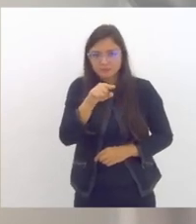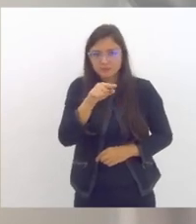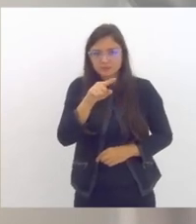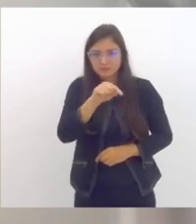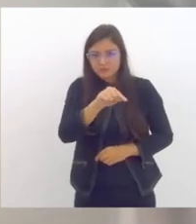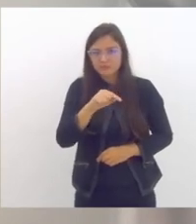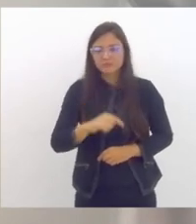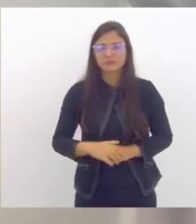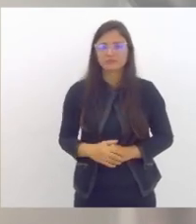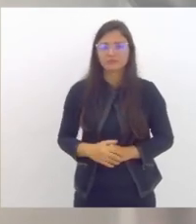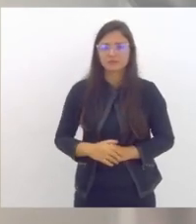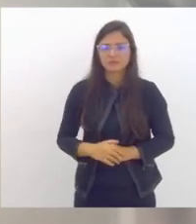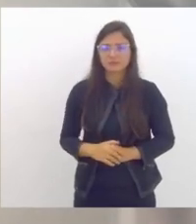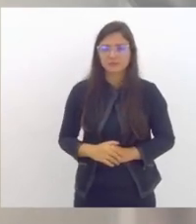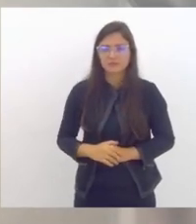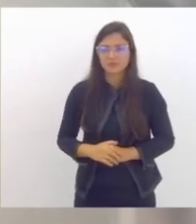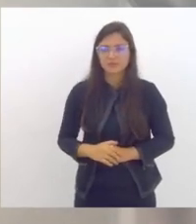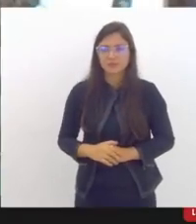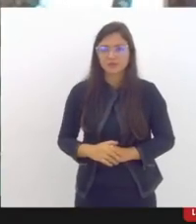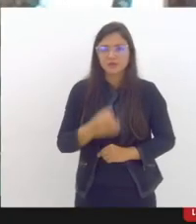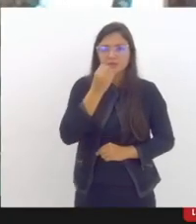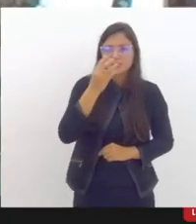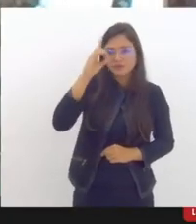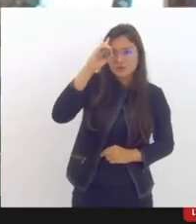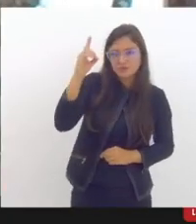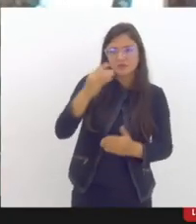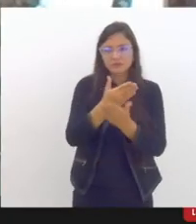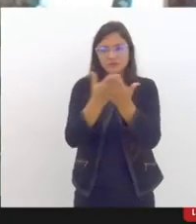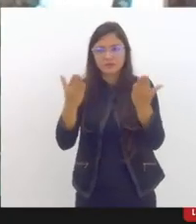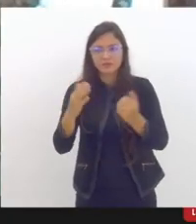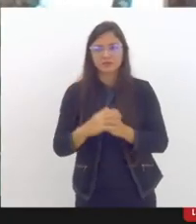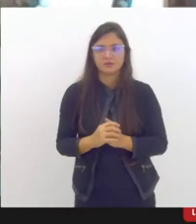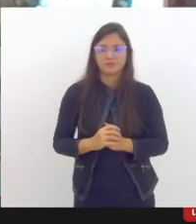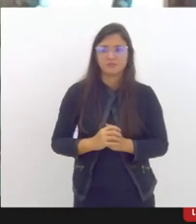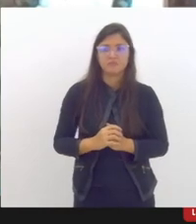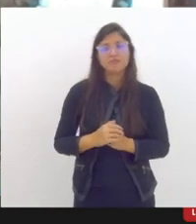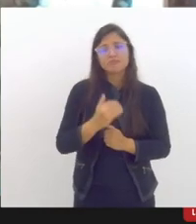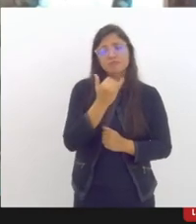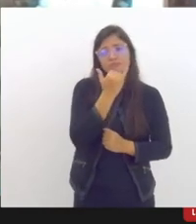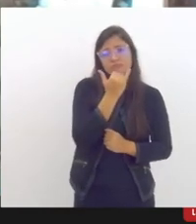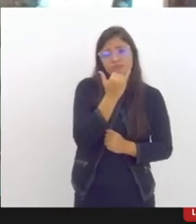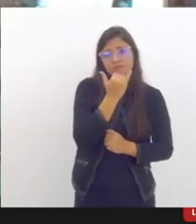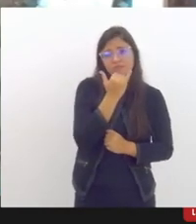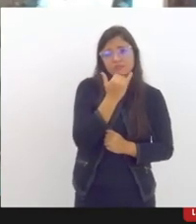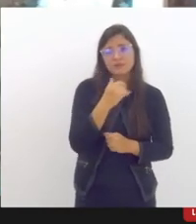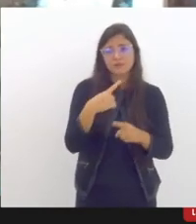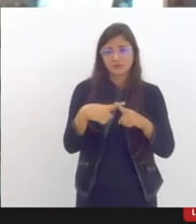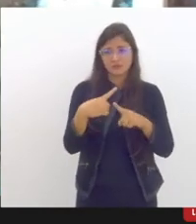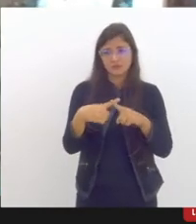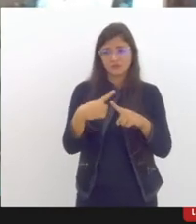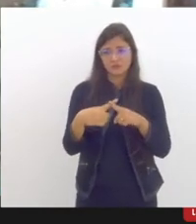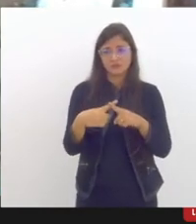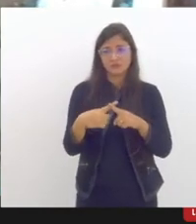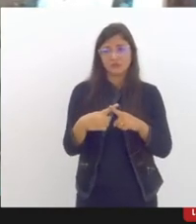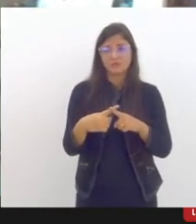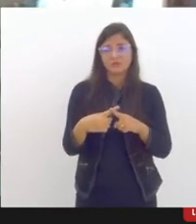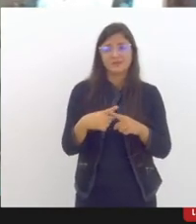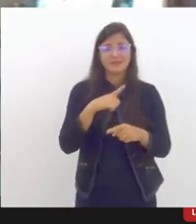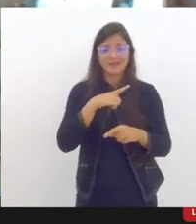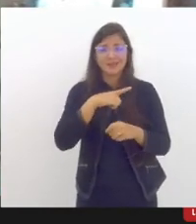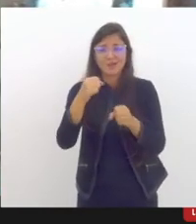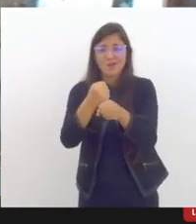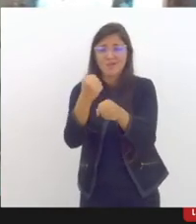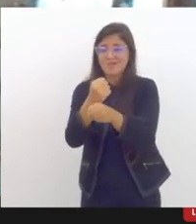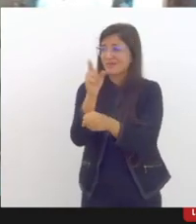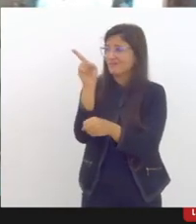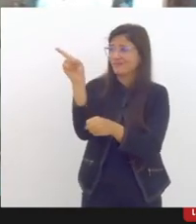Bom dia a todas as pessoas presentes eu peço desculpas porque tem uma obra ocorrendo aqui próximo do